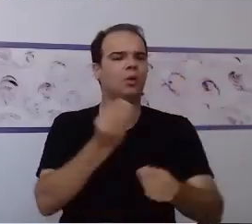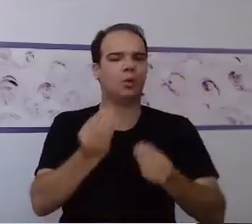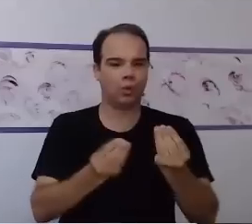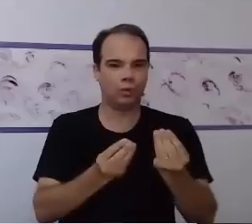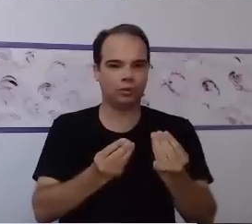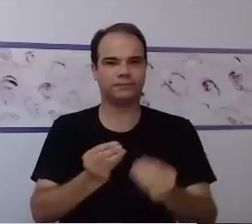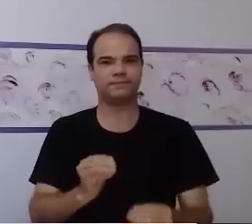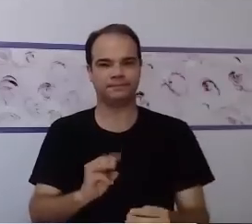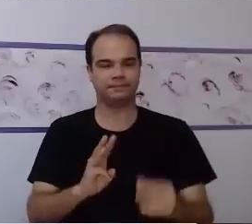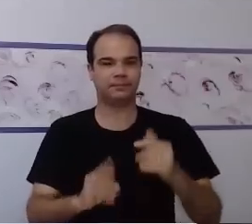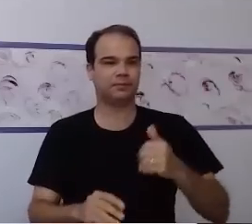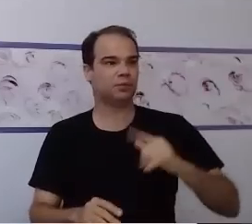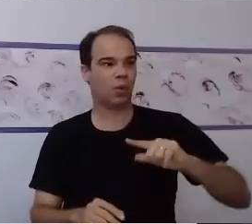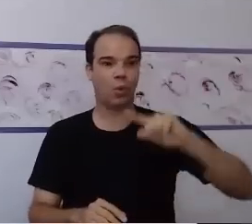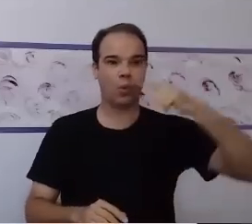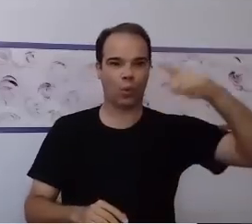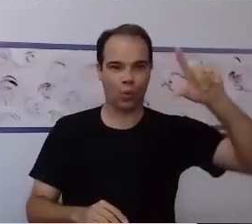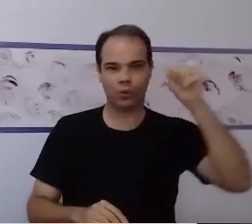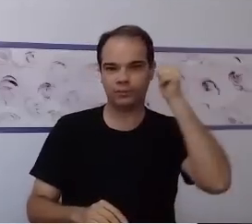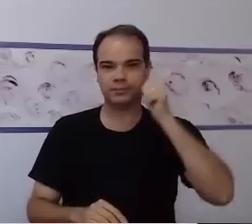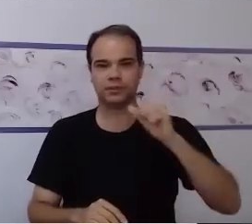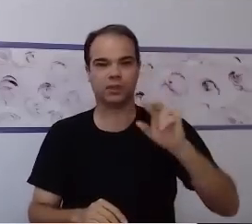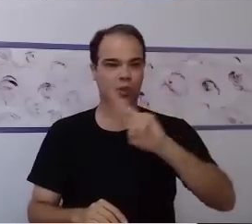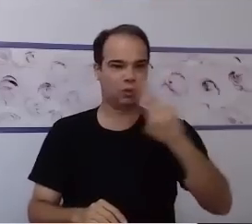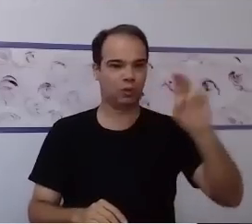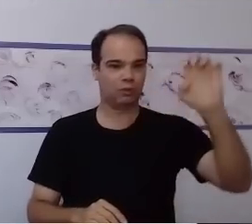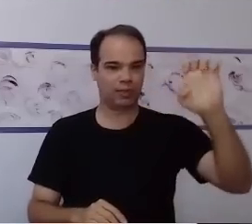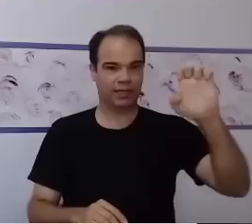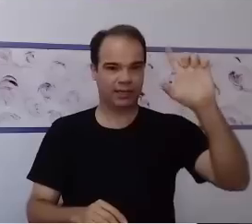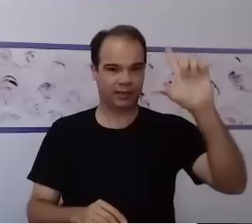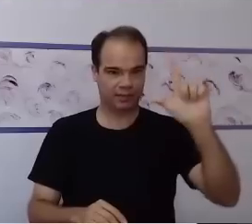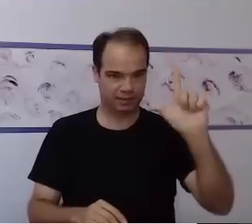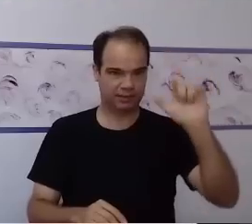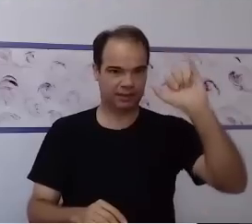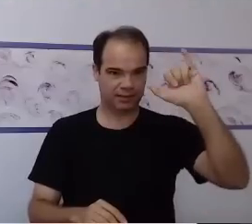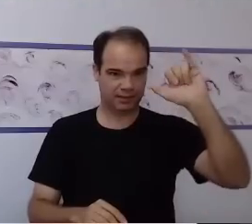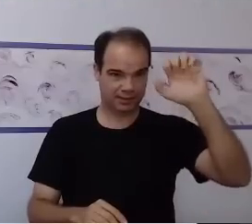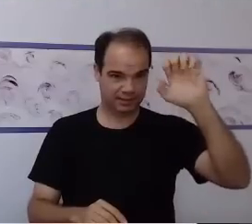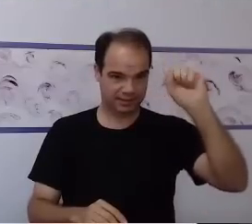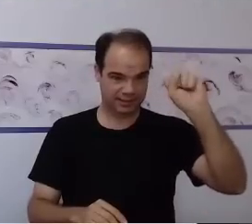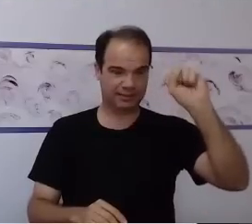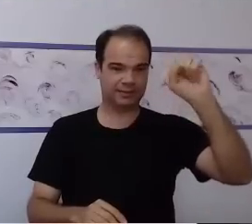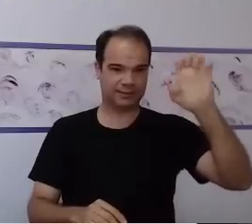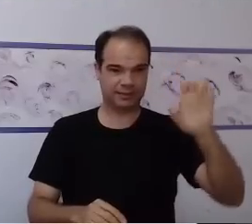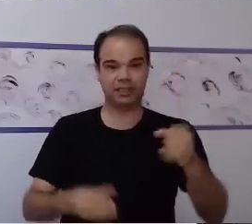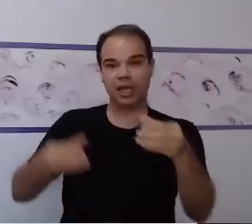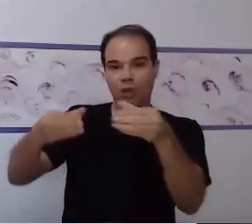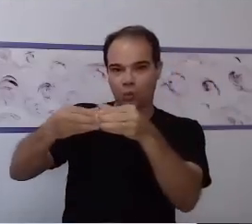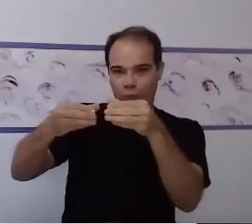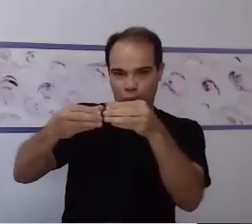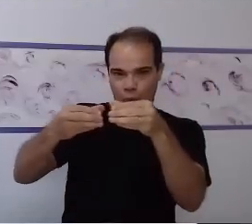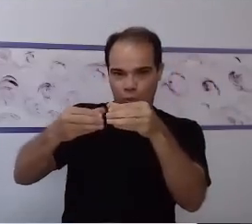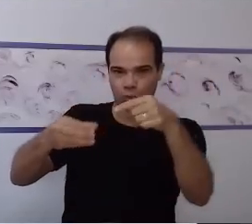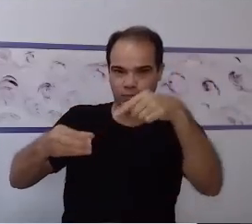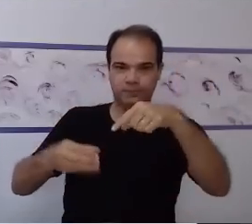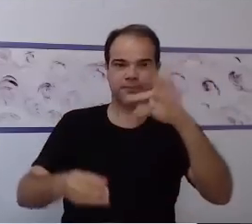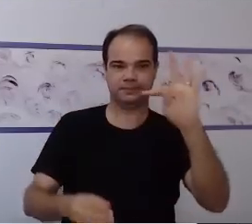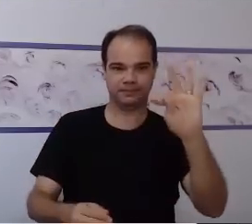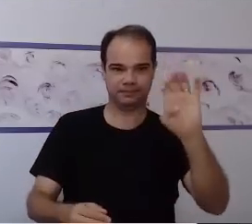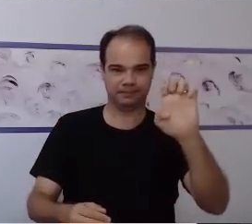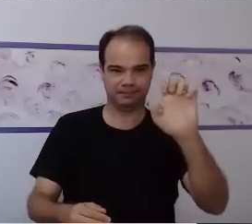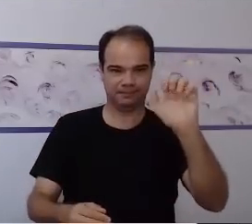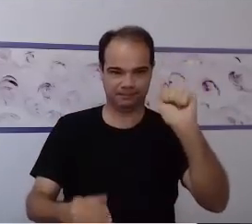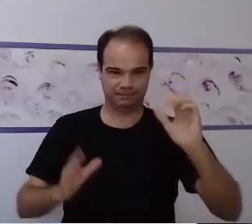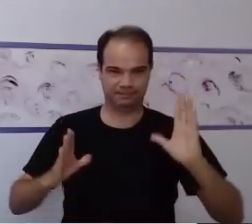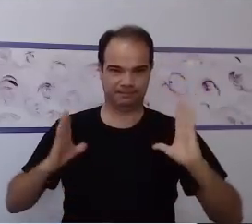Olá, eu sou Elisabeth De Paula, sou técnica também da equipe TEA, na Divisão de Educação Especial.